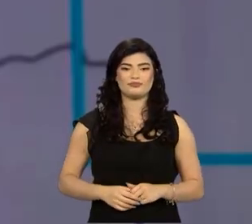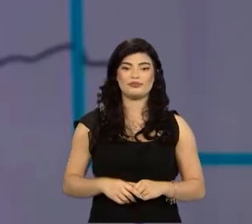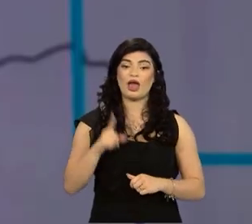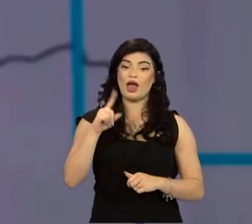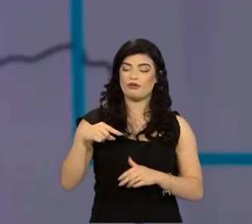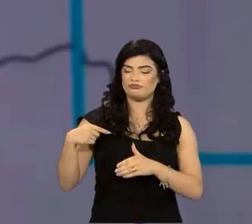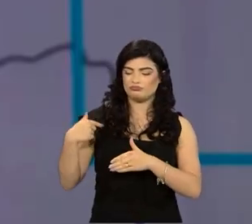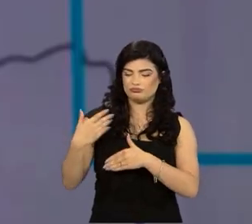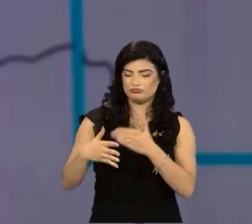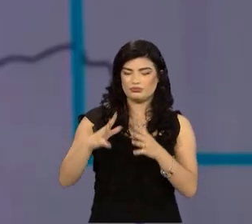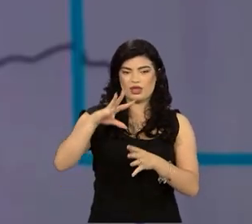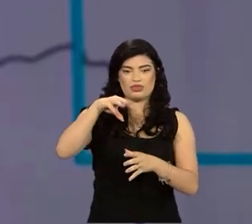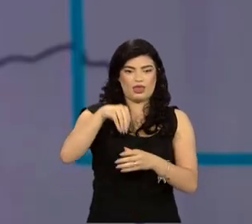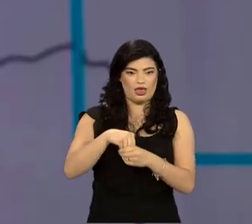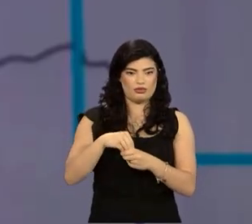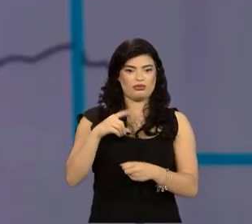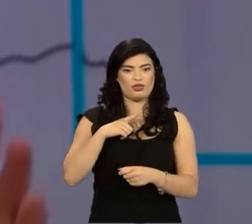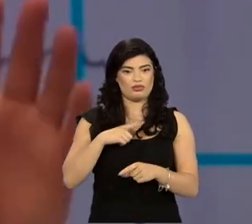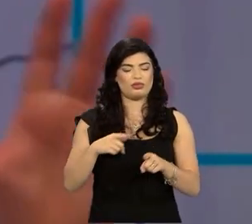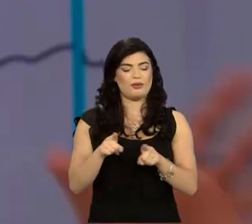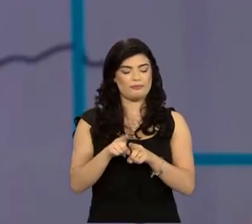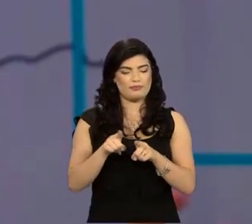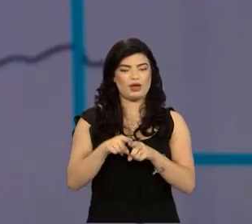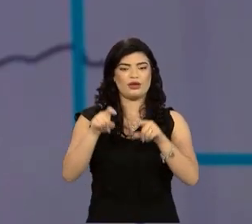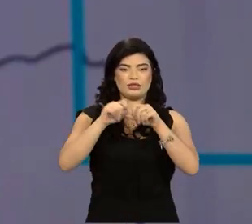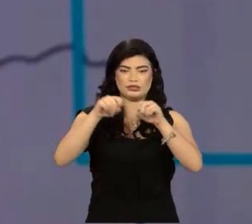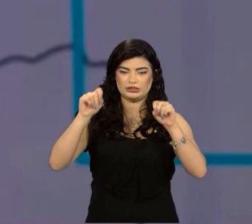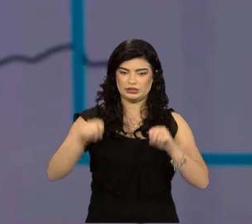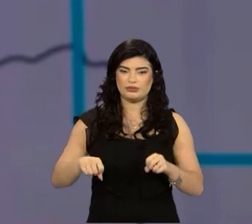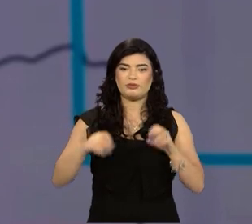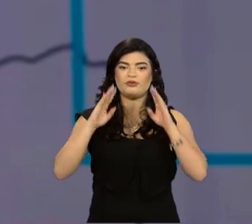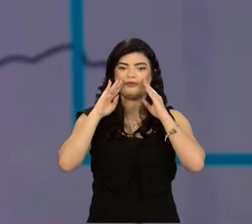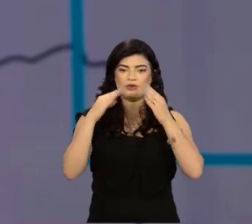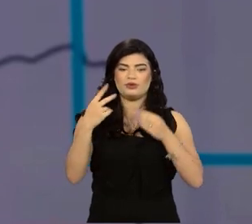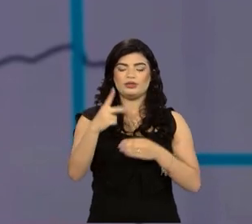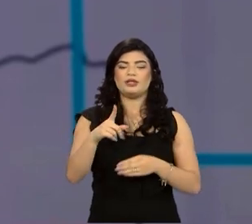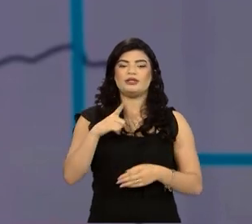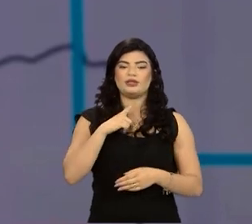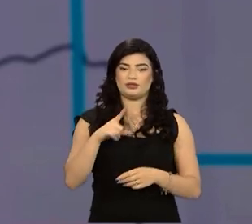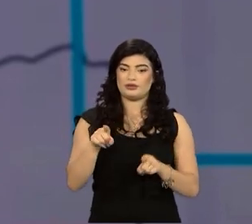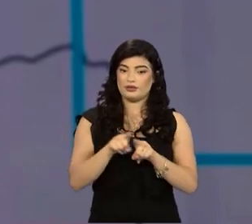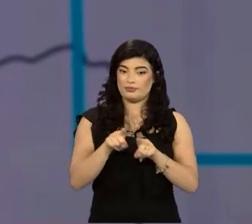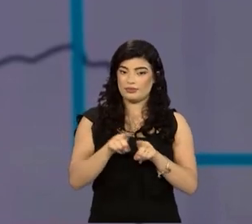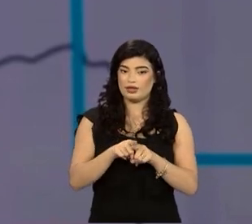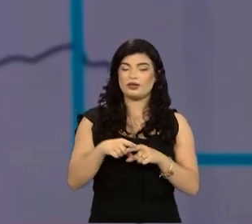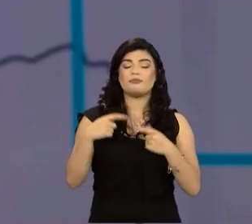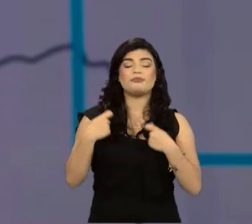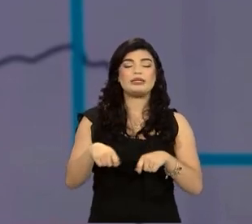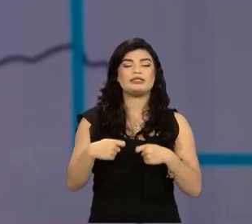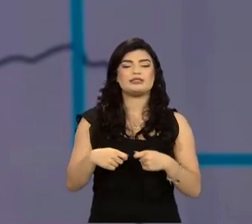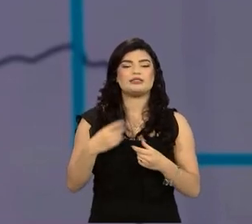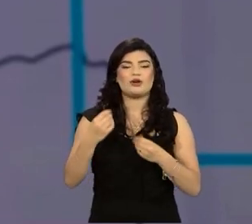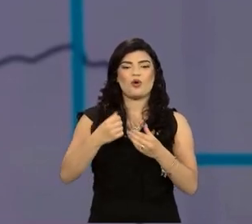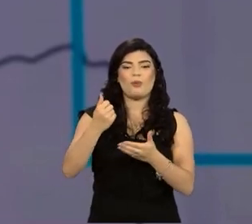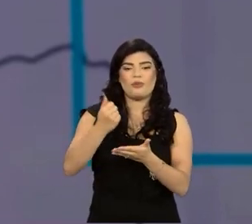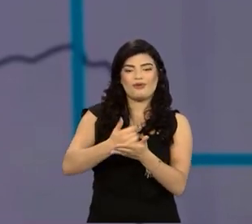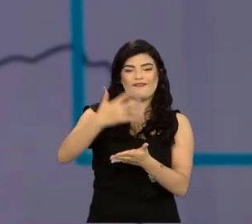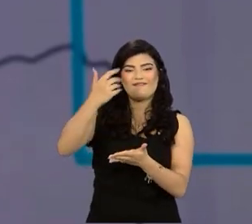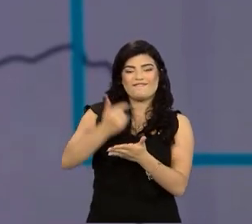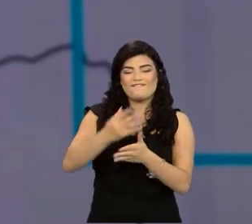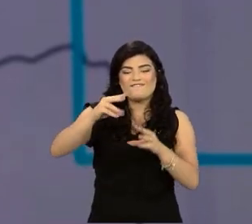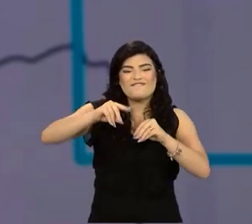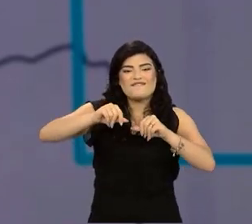processados internamente também, em um sistema específico para ele, e eles são gerados então as farinhas, essas